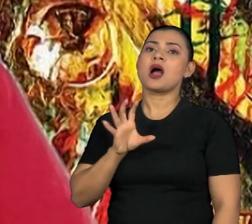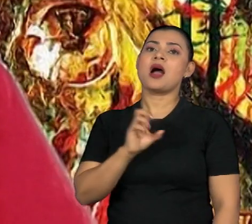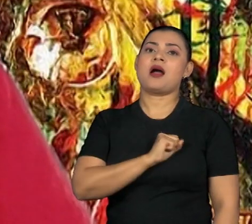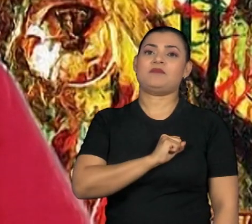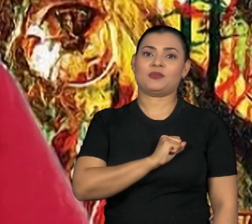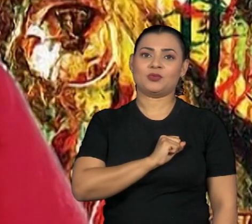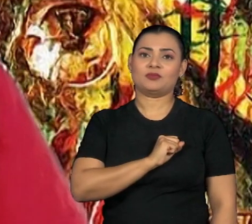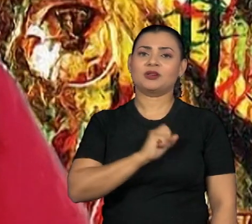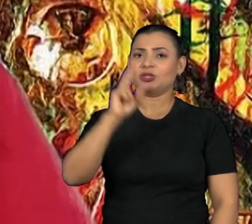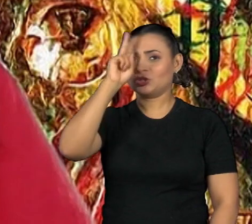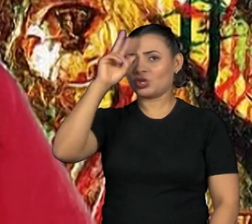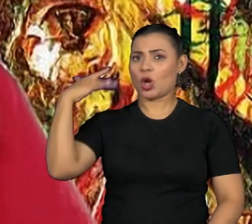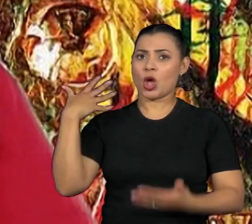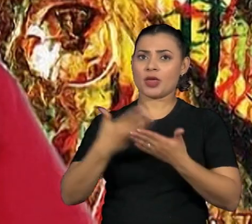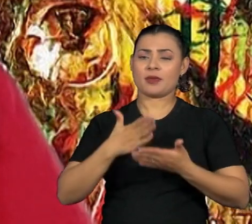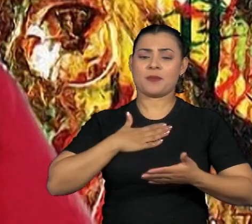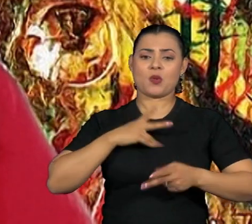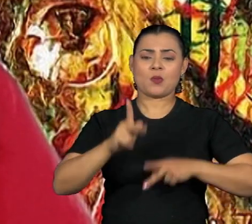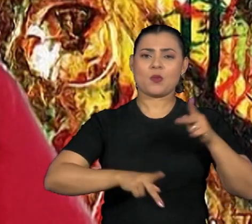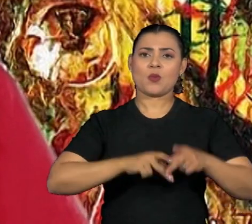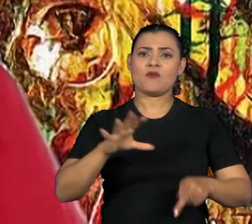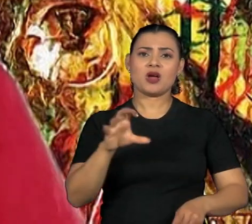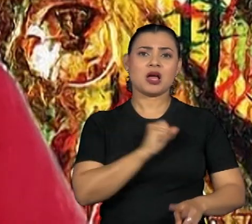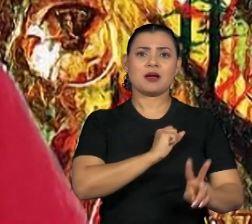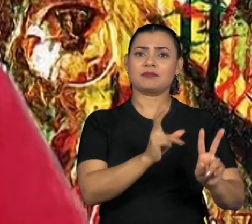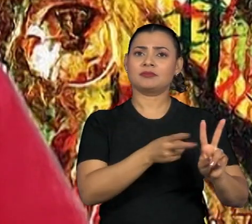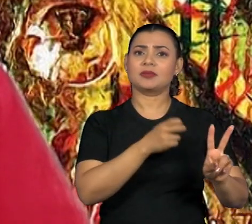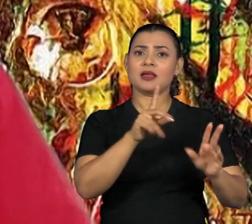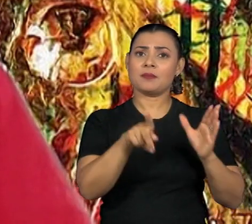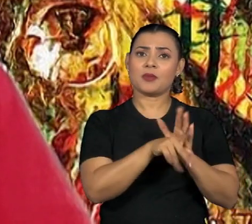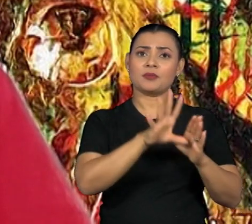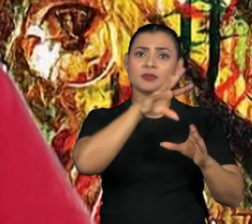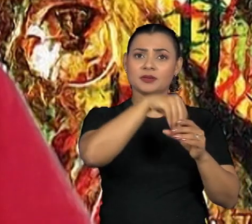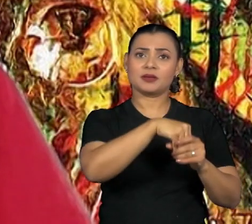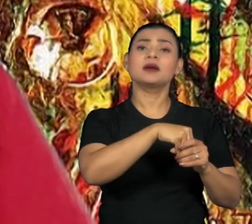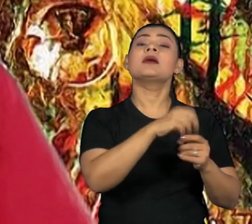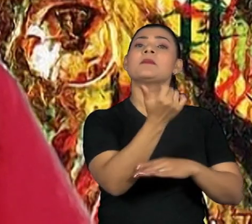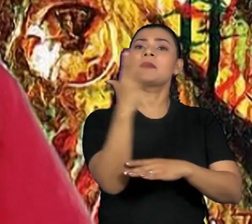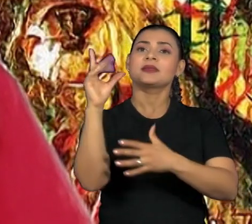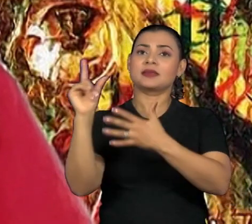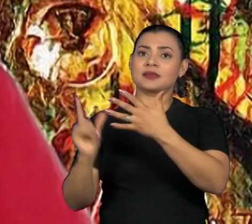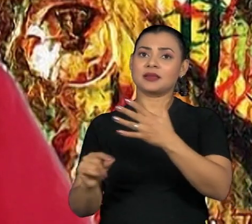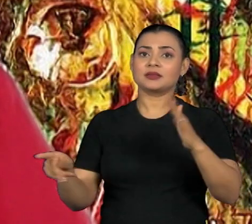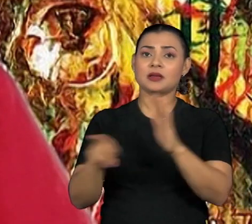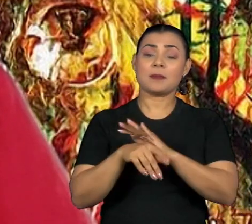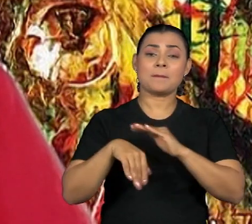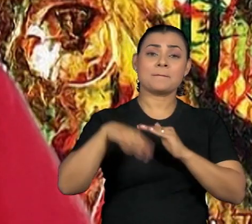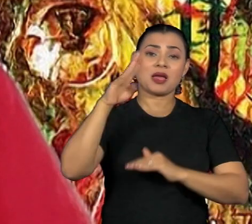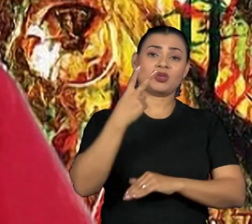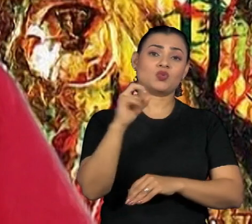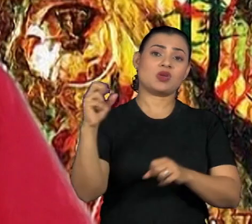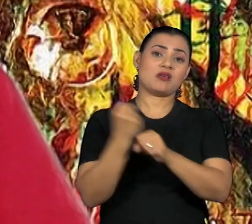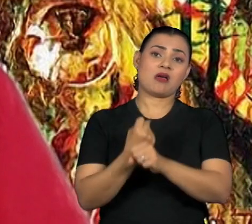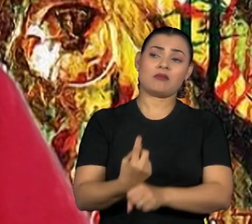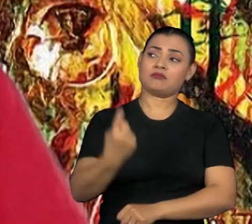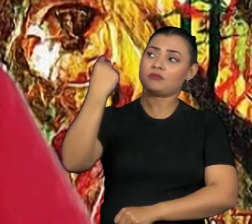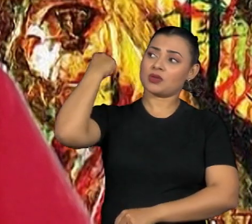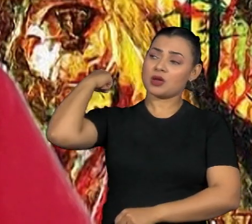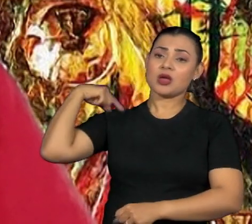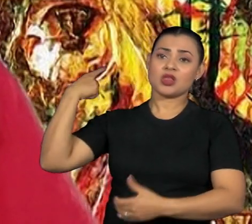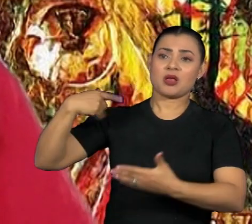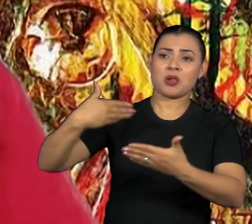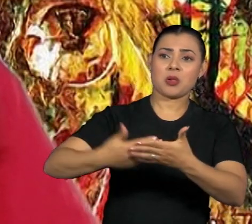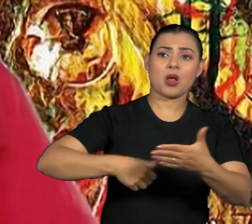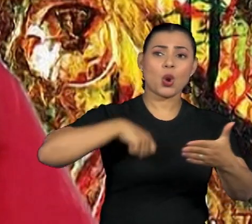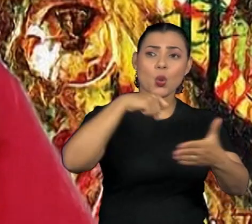a história do meu povo, o Penac, é do bioma da Mata Atlântica. Há mais de 200 anos, nós lutamos